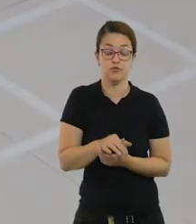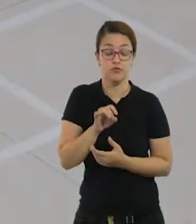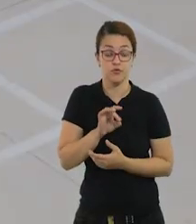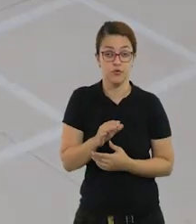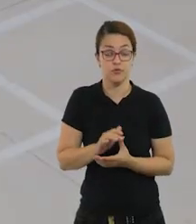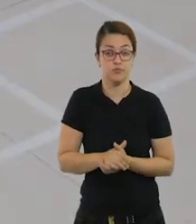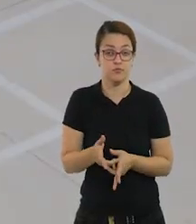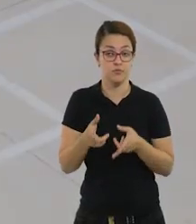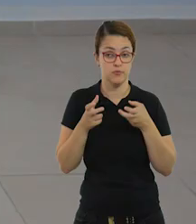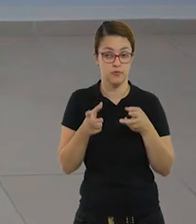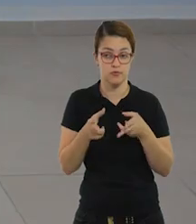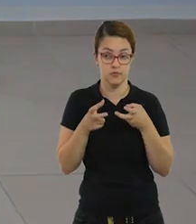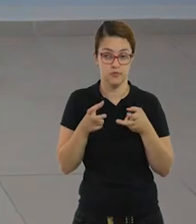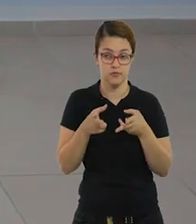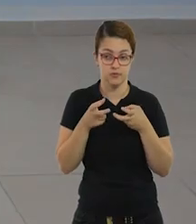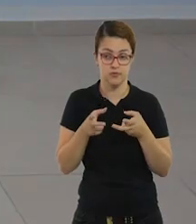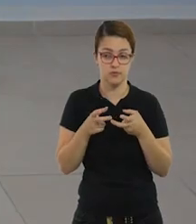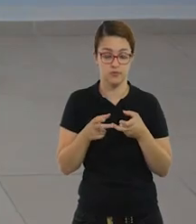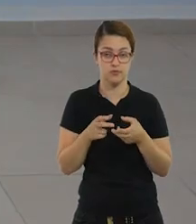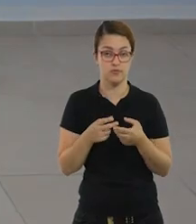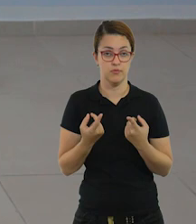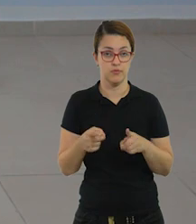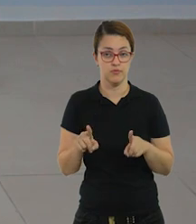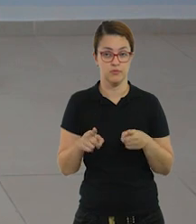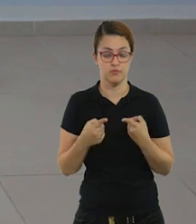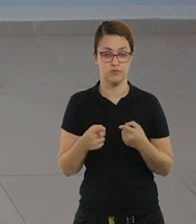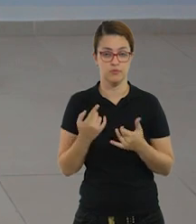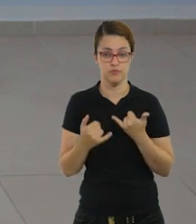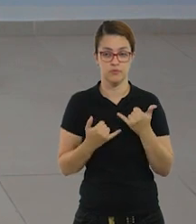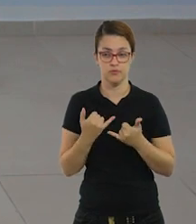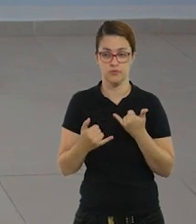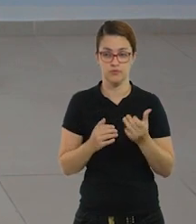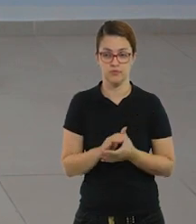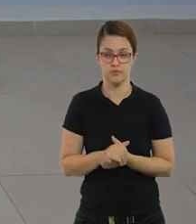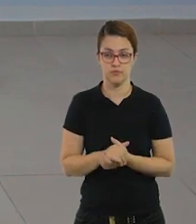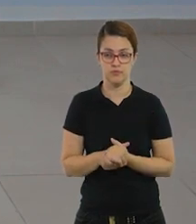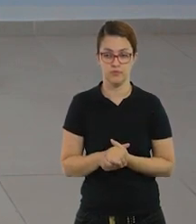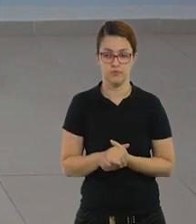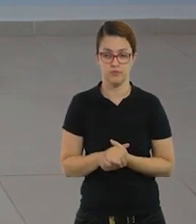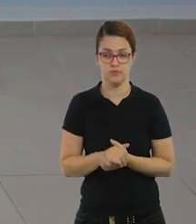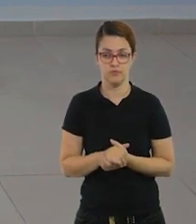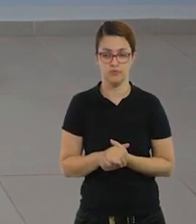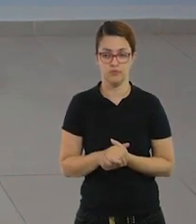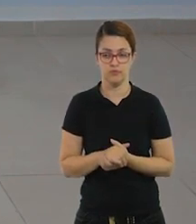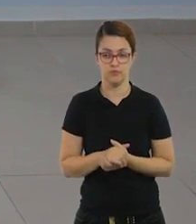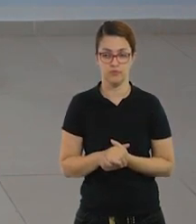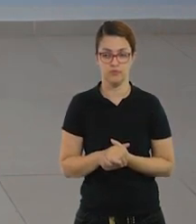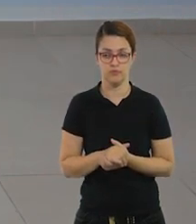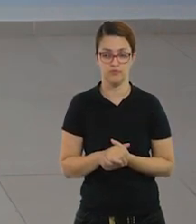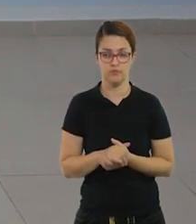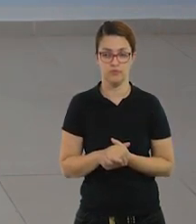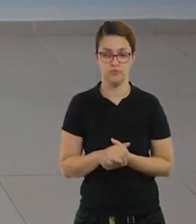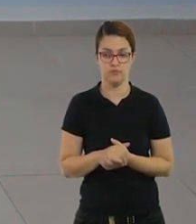em casa, tá? Mas só para a gente poder identificar esse apoio musical dentro da brincadeira, tá bom? Vai ficar mais ou menos assim, ó.